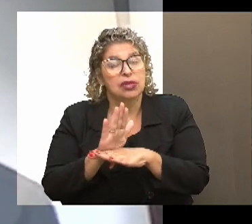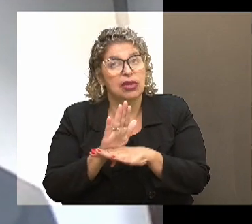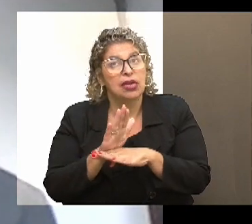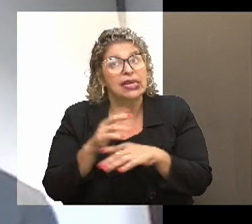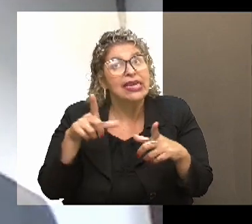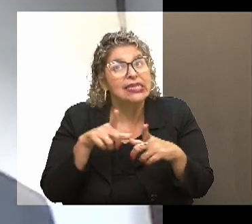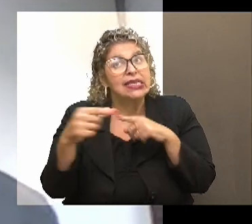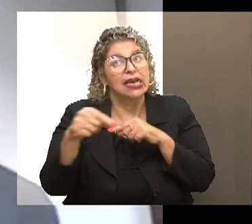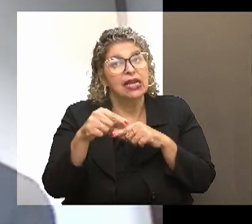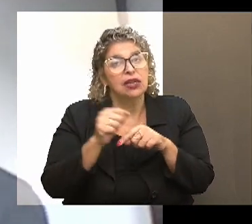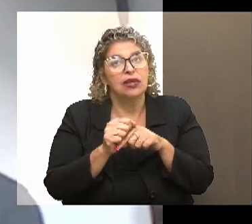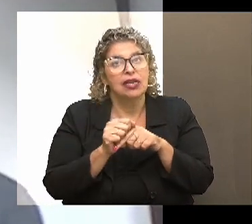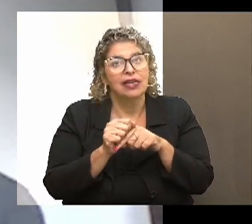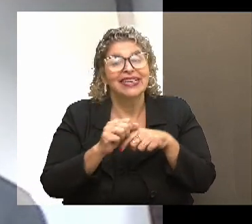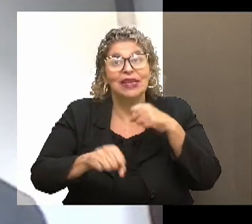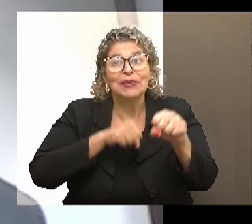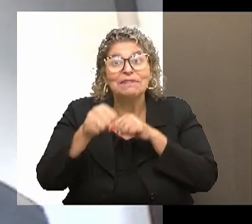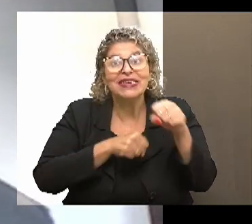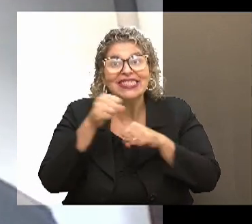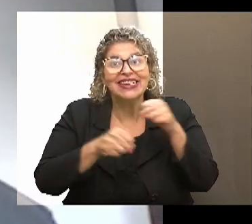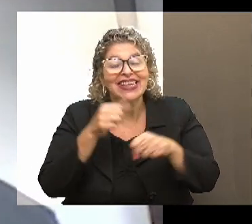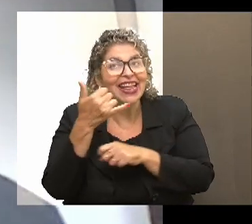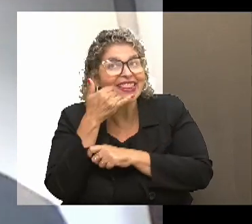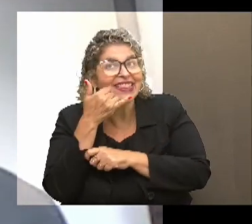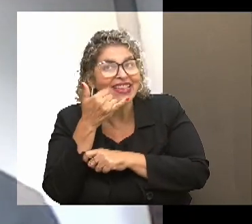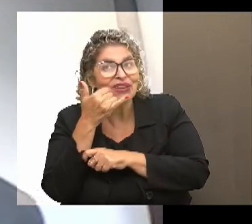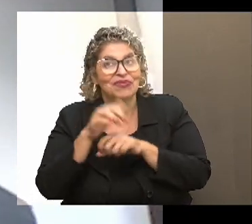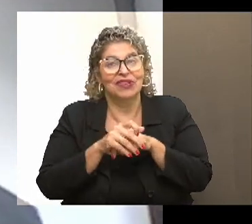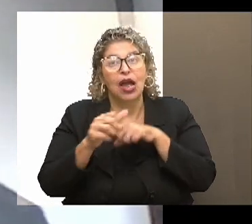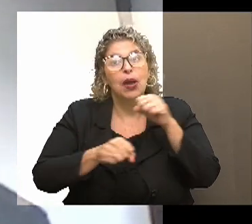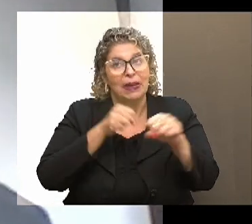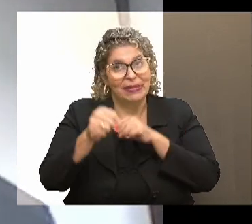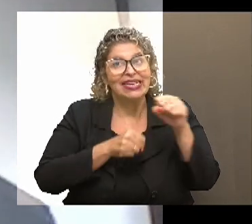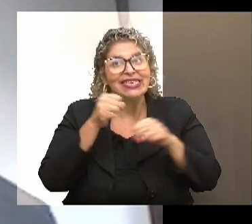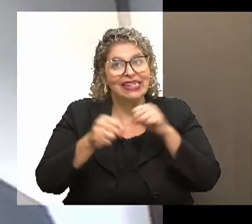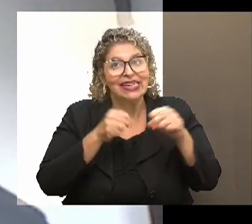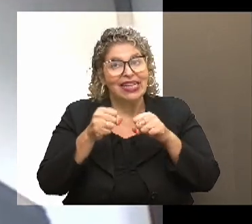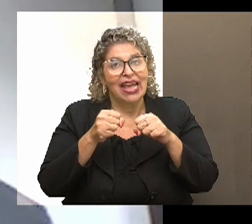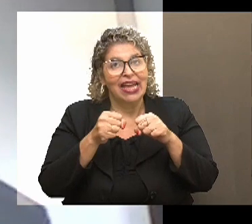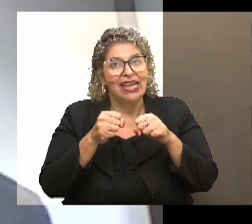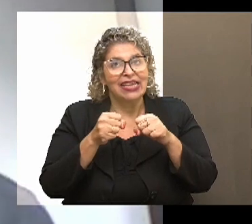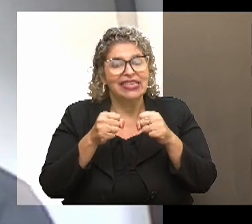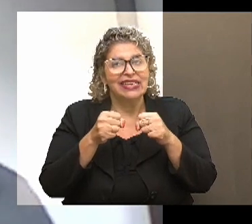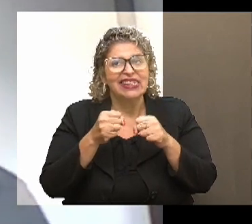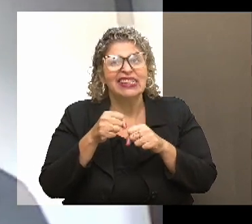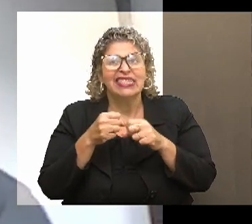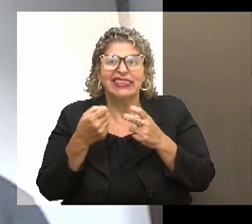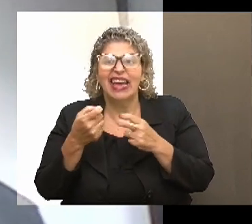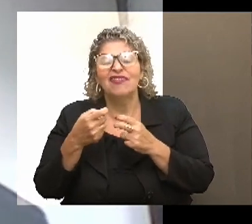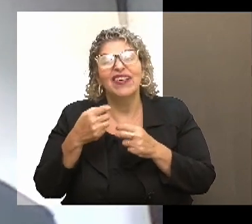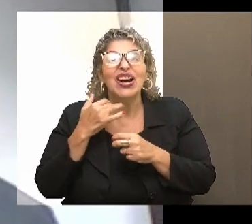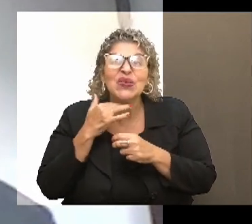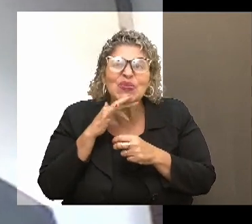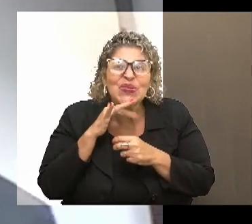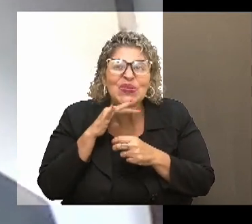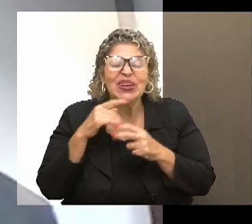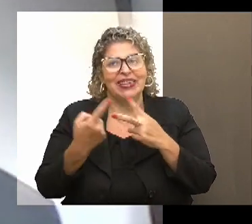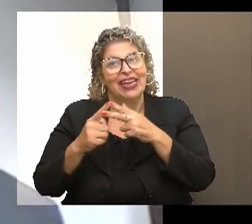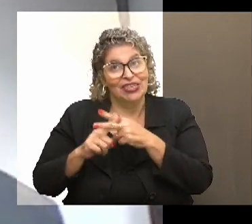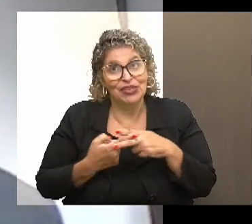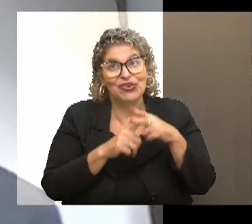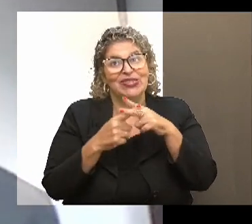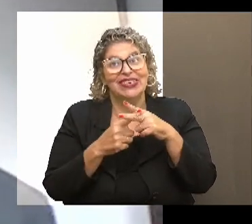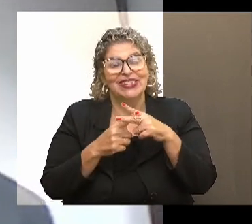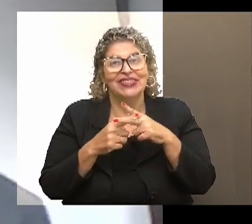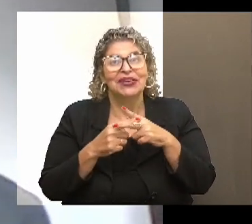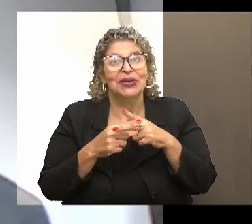e aí a gente angariou bicicletas e telefones. Algumas bicicletas e alguns telefones que estavam em situação um pouco mais precária, a gente mandou consertar, e com isso em